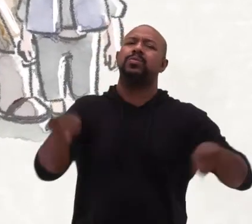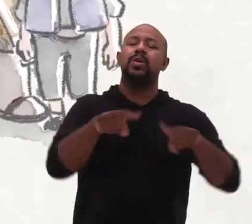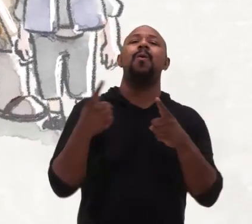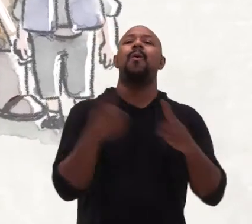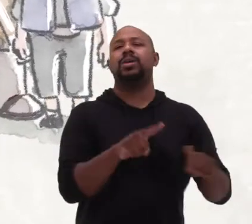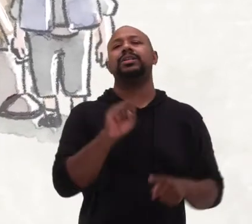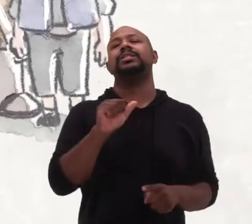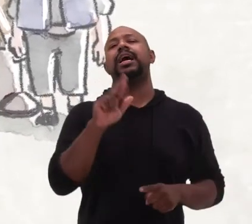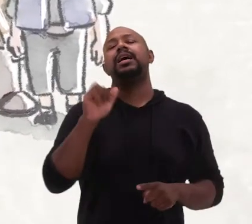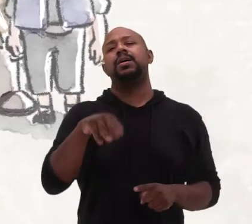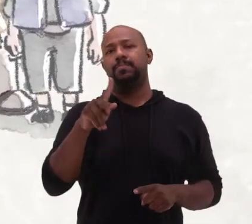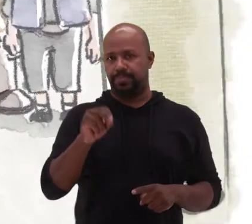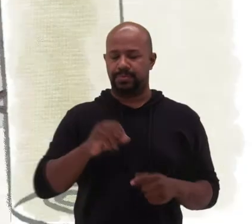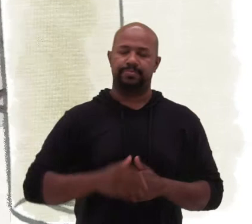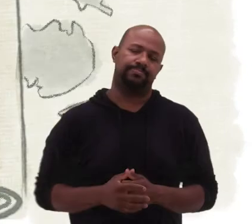sarampo.